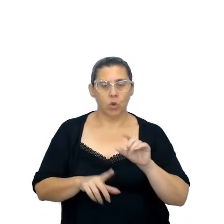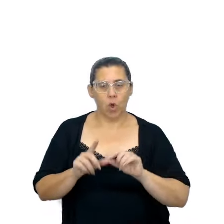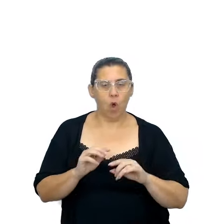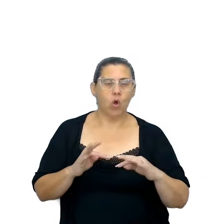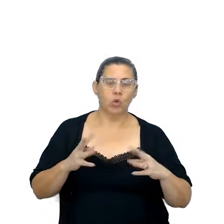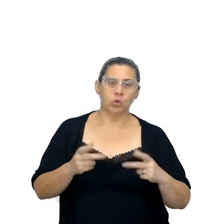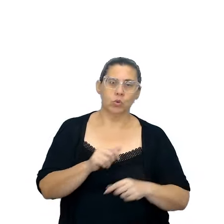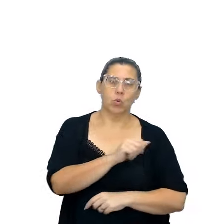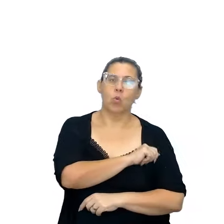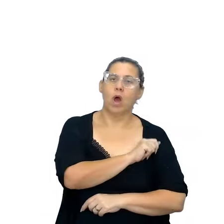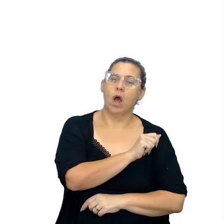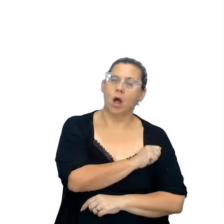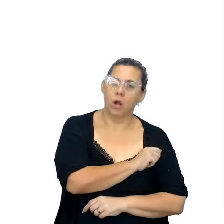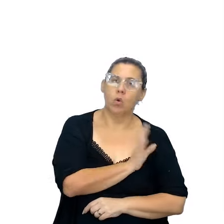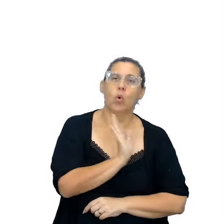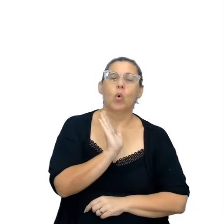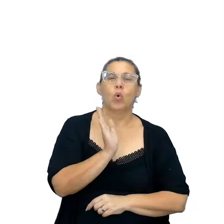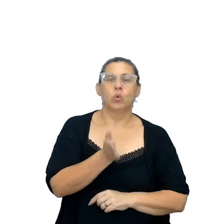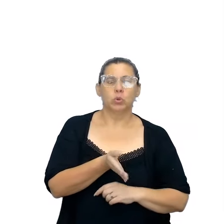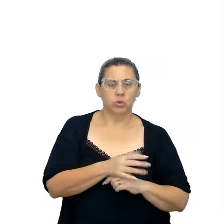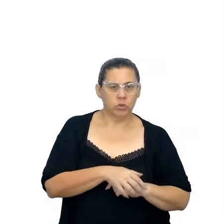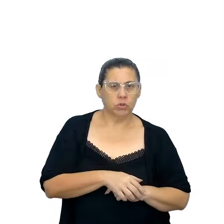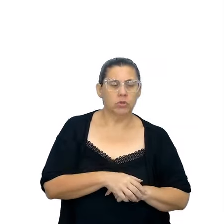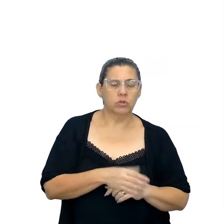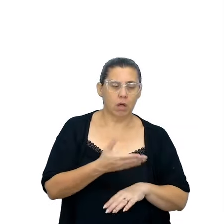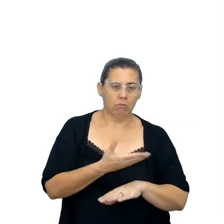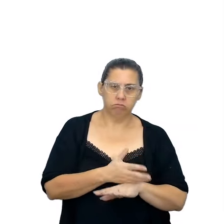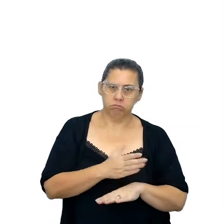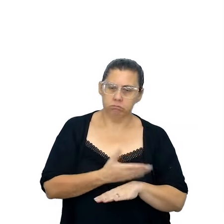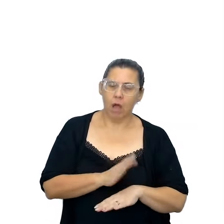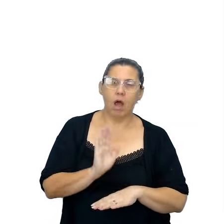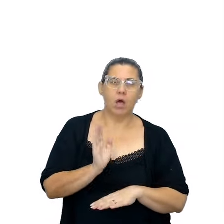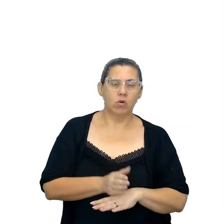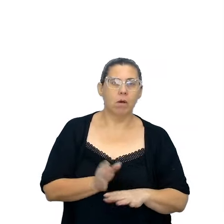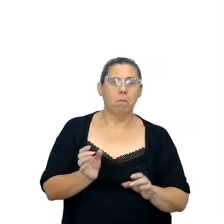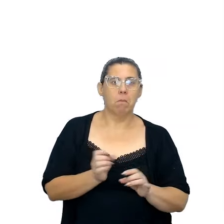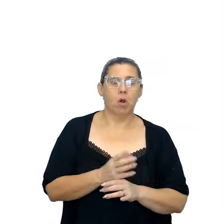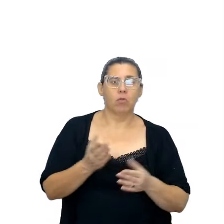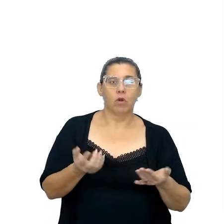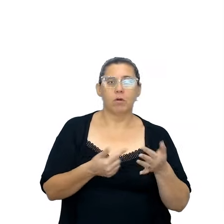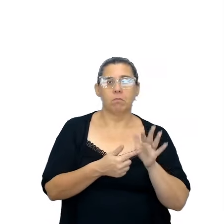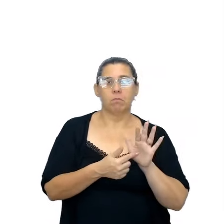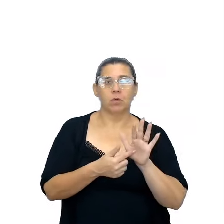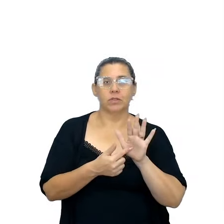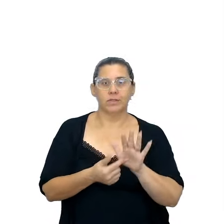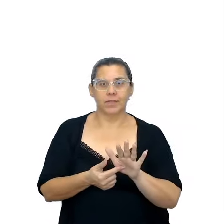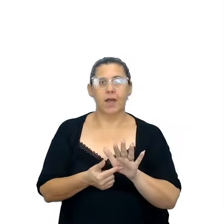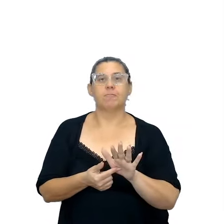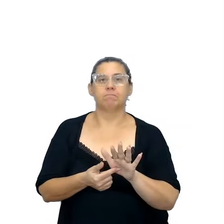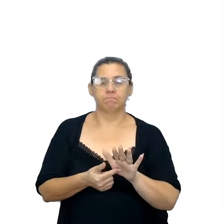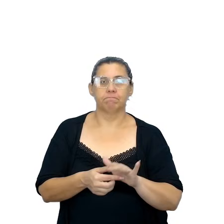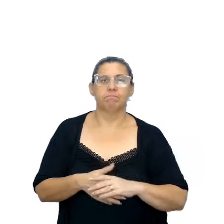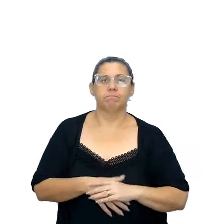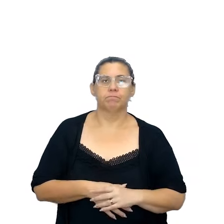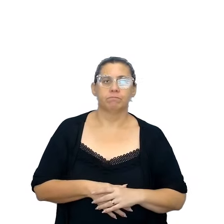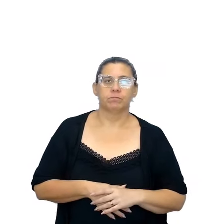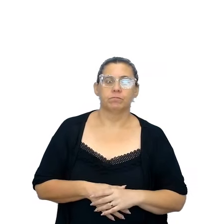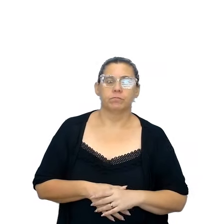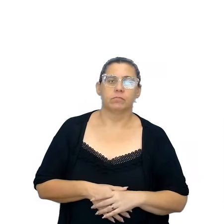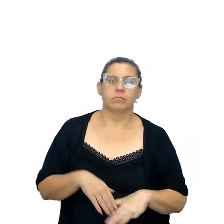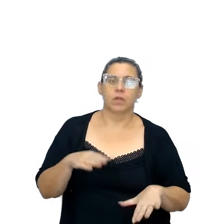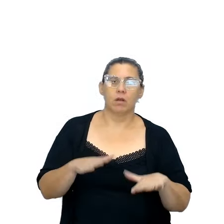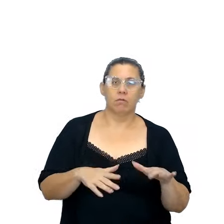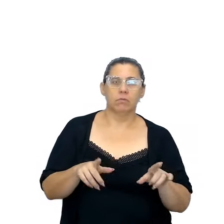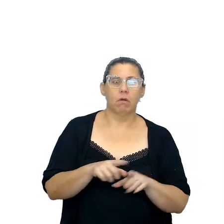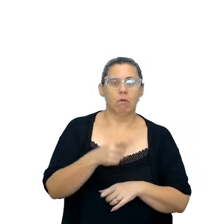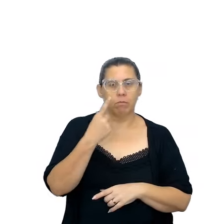os alunos ali estão e vão, já ensaiaram, então, eles vão agora, sim, partir para a apresentação e, muitas vezes,